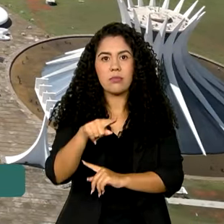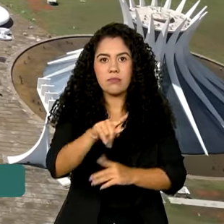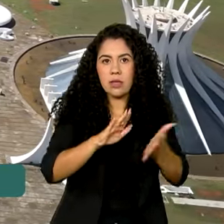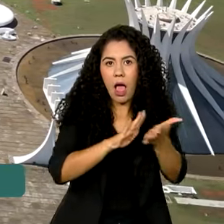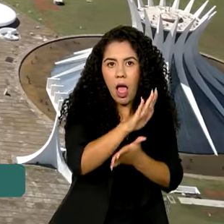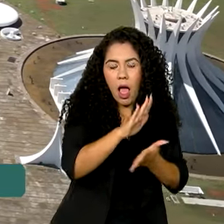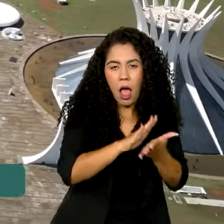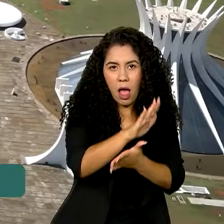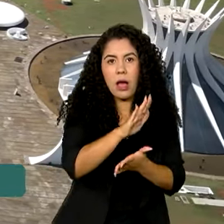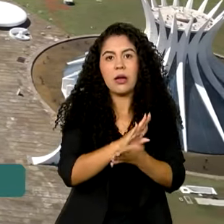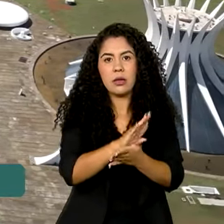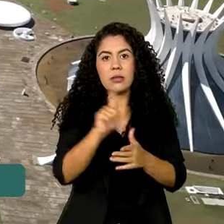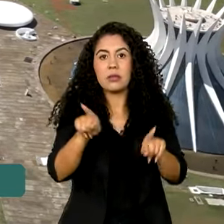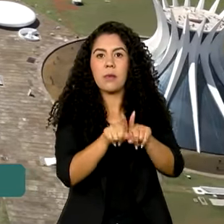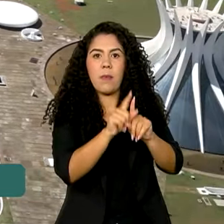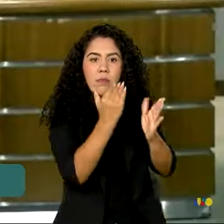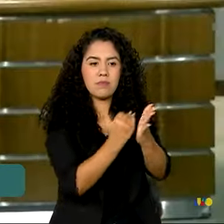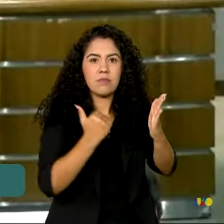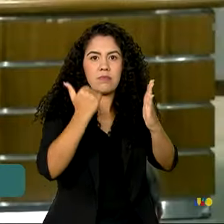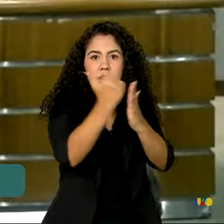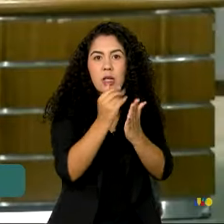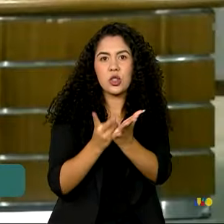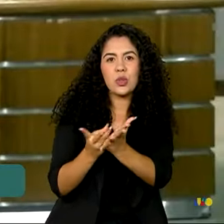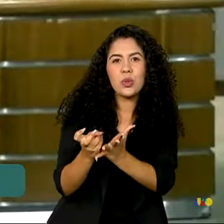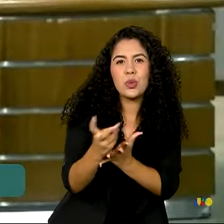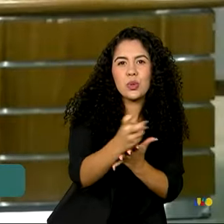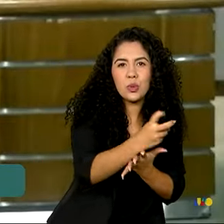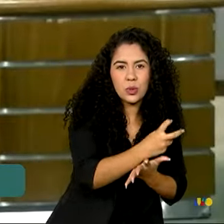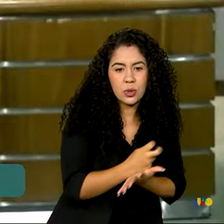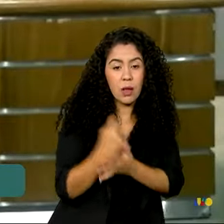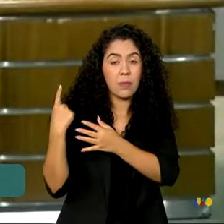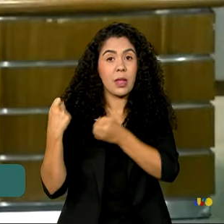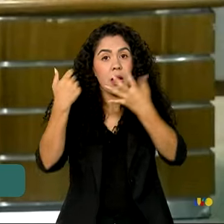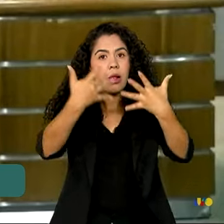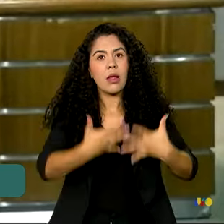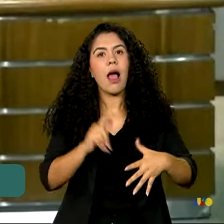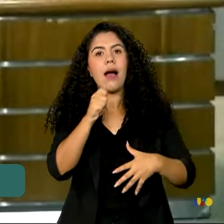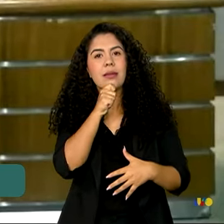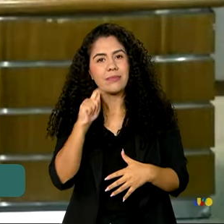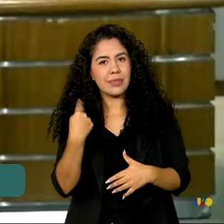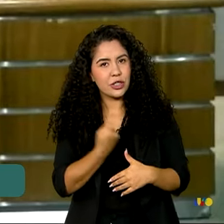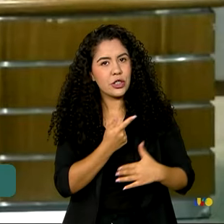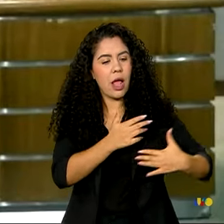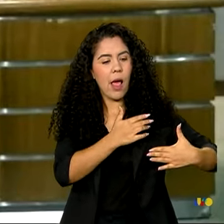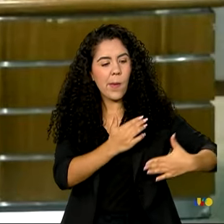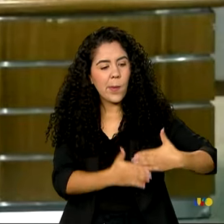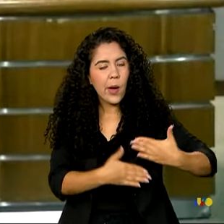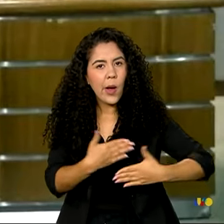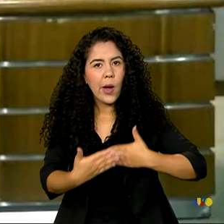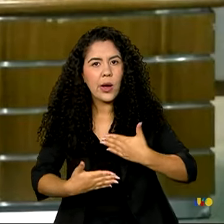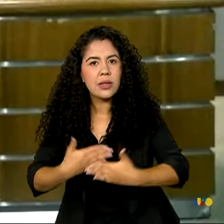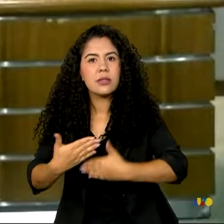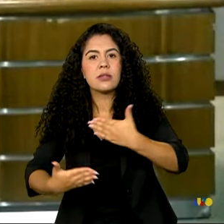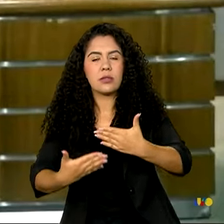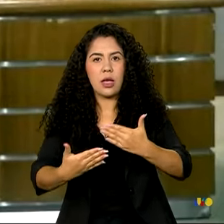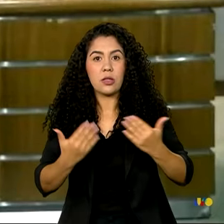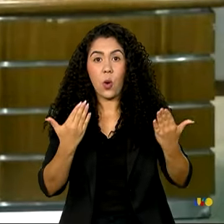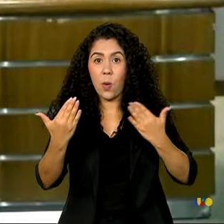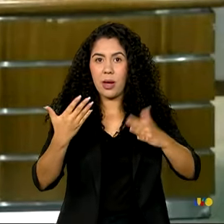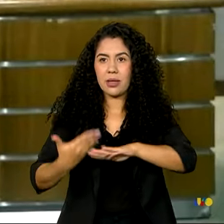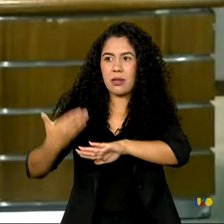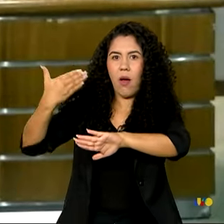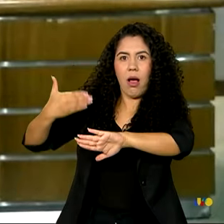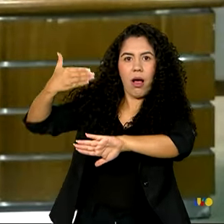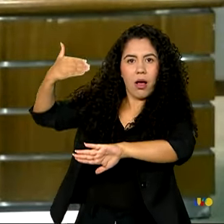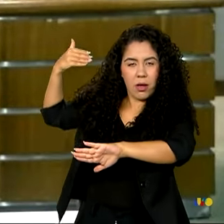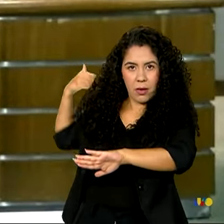com o aumento da carga tributária. Ainda nós estamos naquele processo de recuperação da base fiscal em relação a períodos anteriores. Então, em